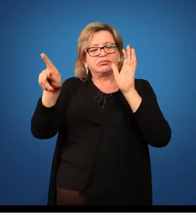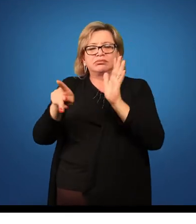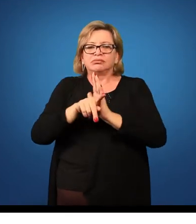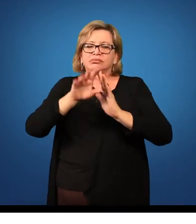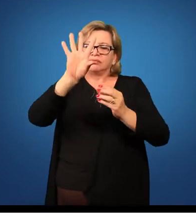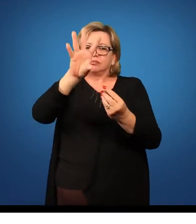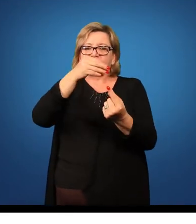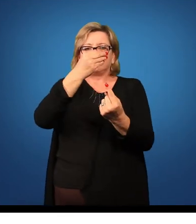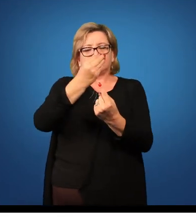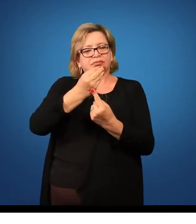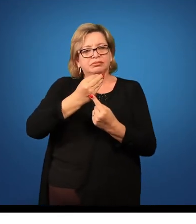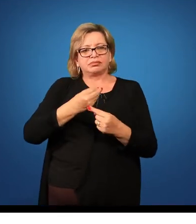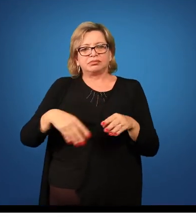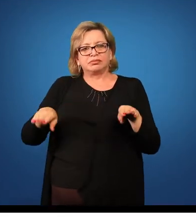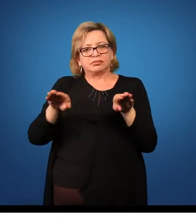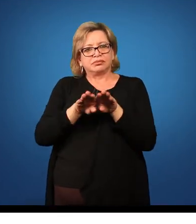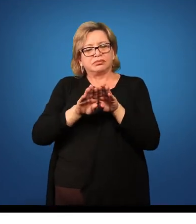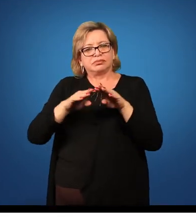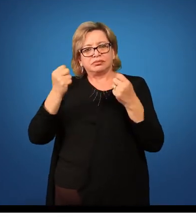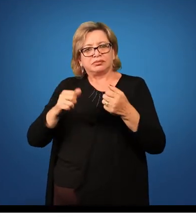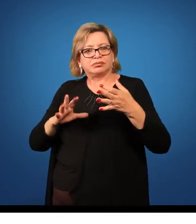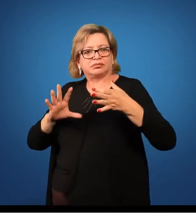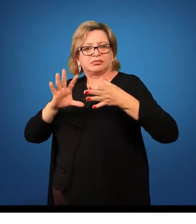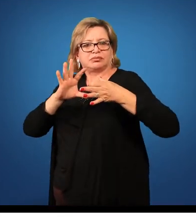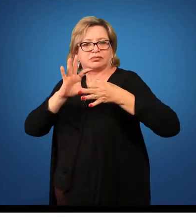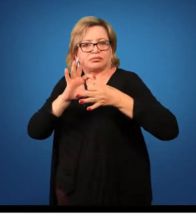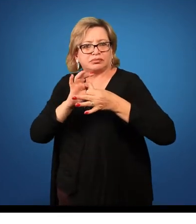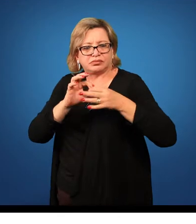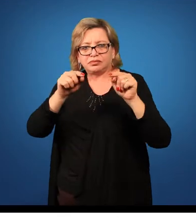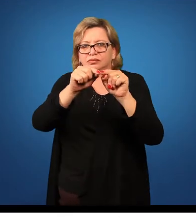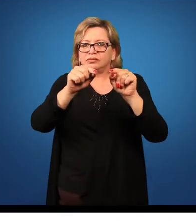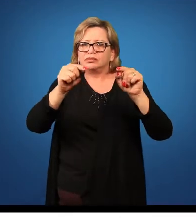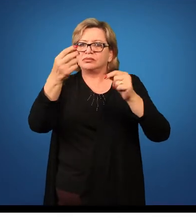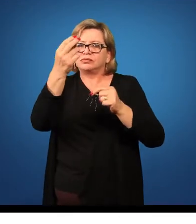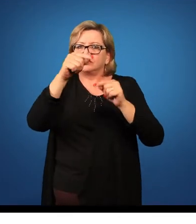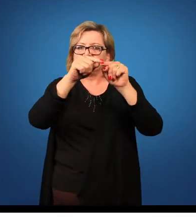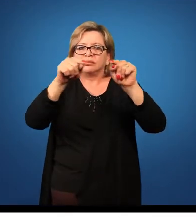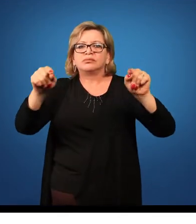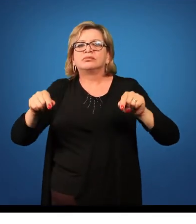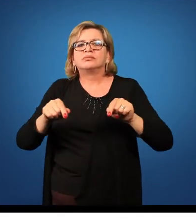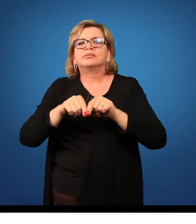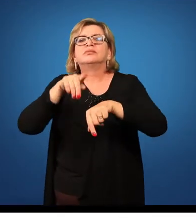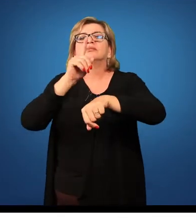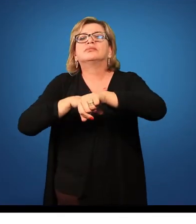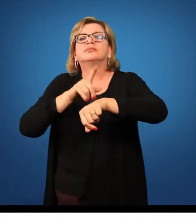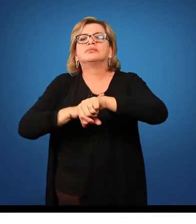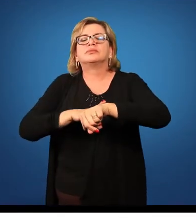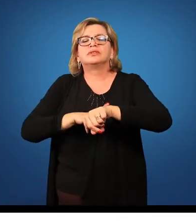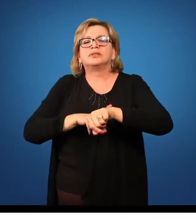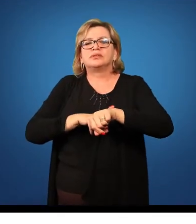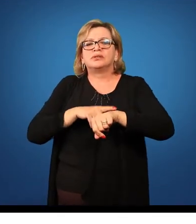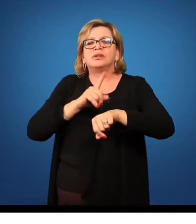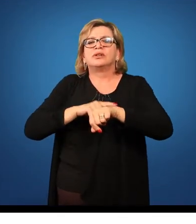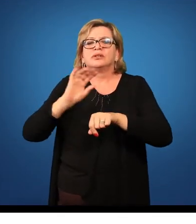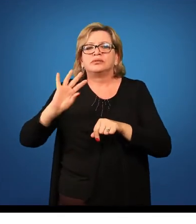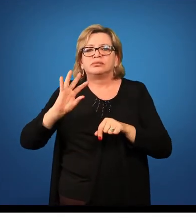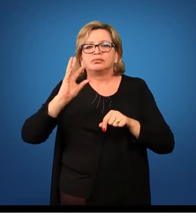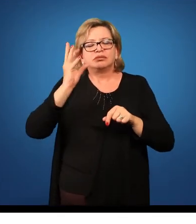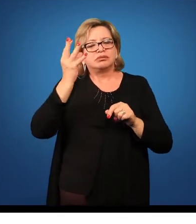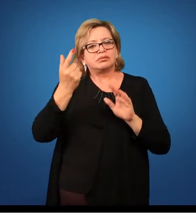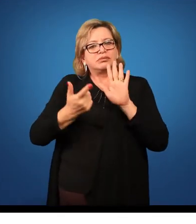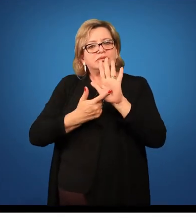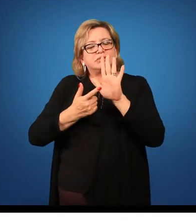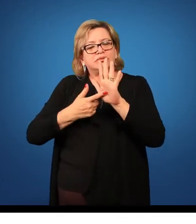Além disso, também, a gente deve articular tudo isso dentro do espaço e tempo. Então, que momento que isso acontece, o que abrange todo